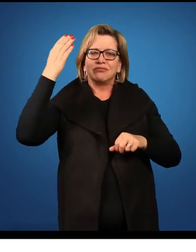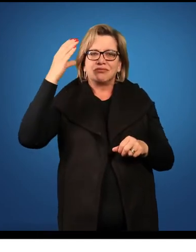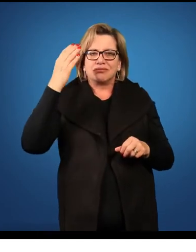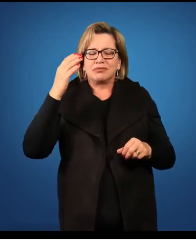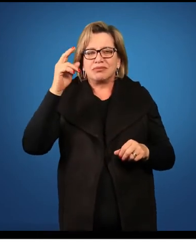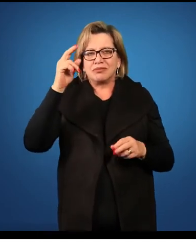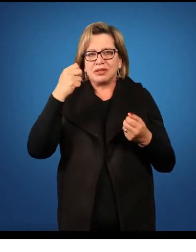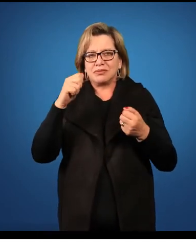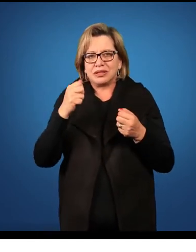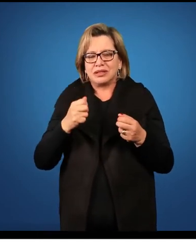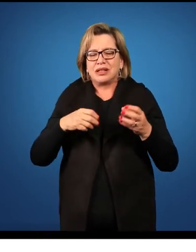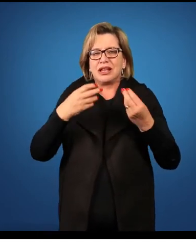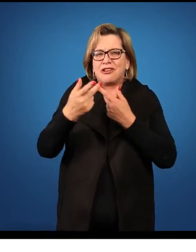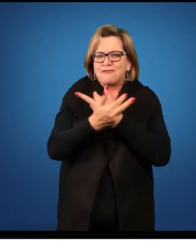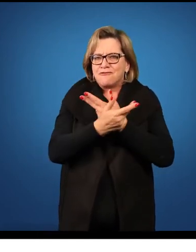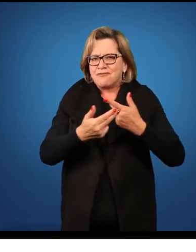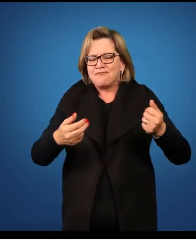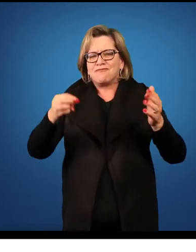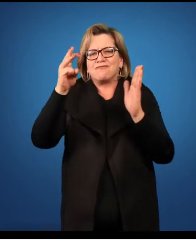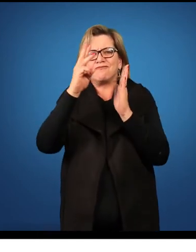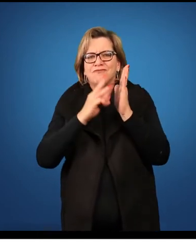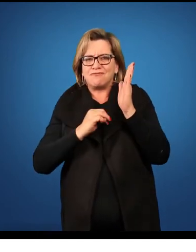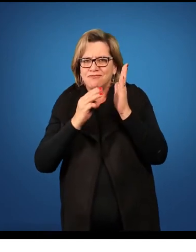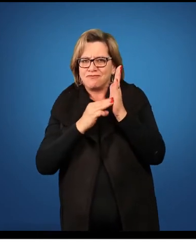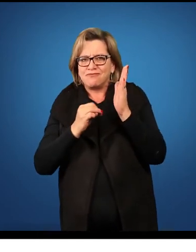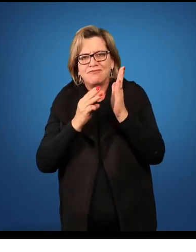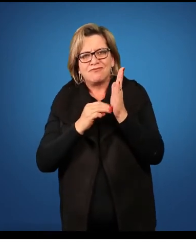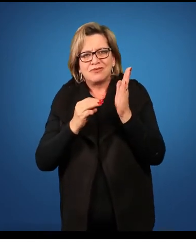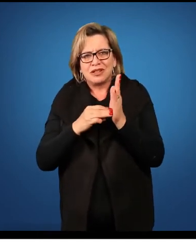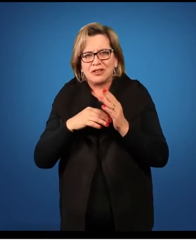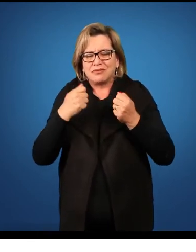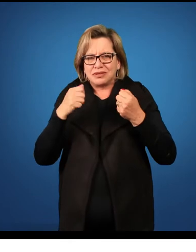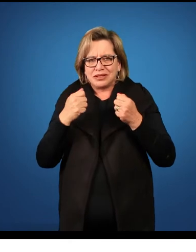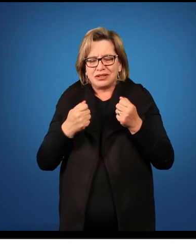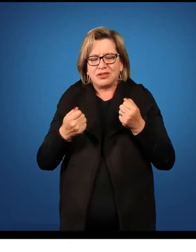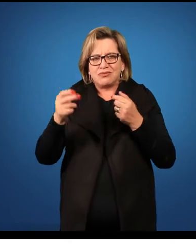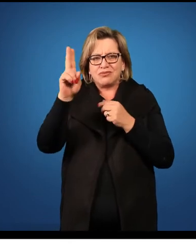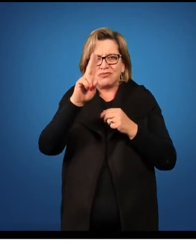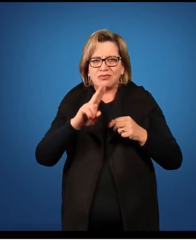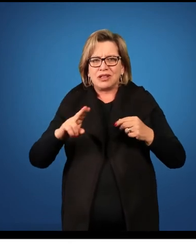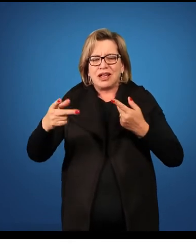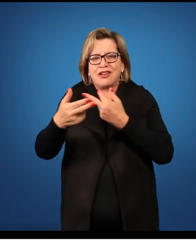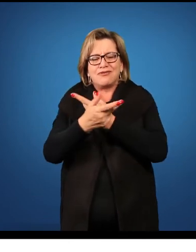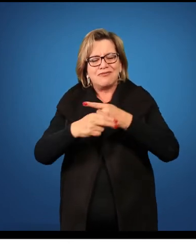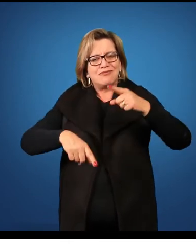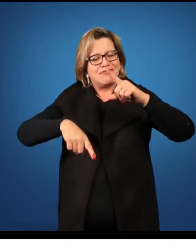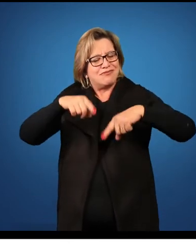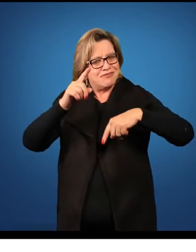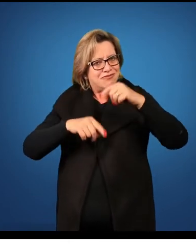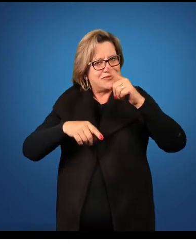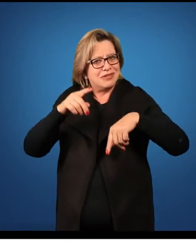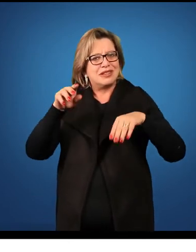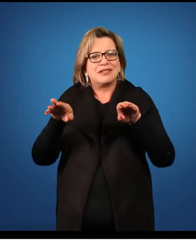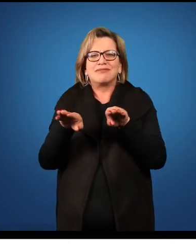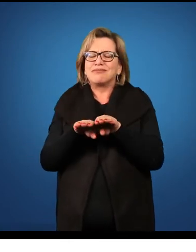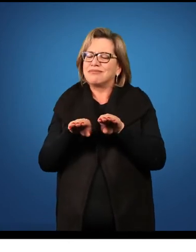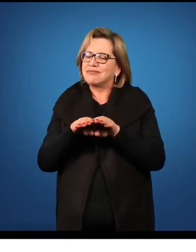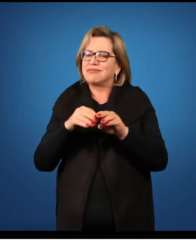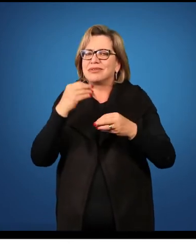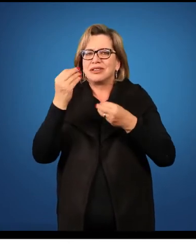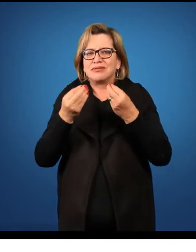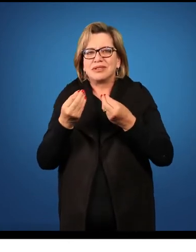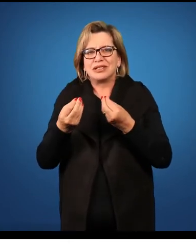ela tem que ter um pluralismo metodológico, ou seja, eu tenho que usar diversos recursos, os mais diversos possíveis,